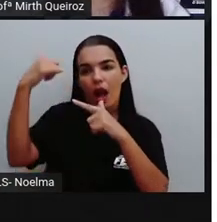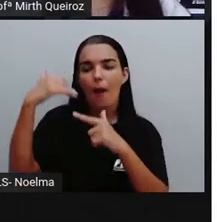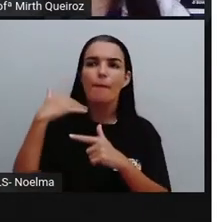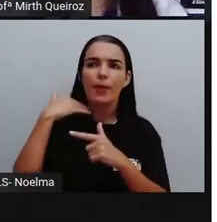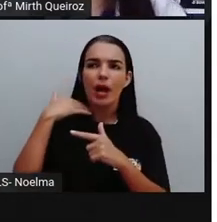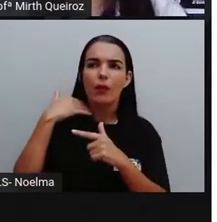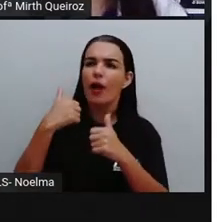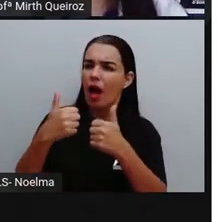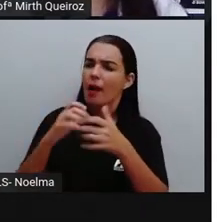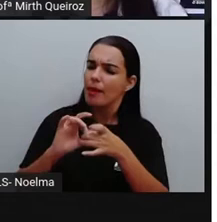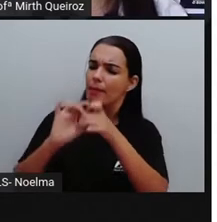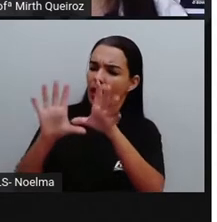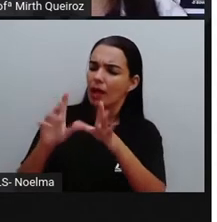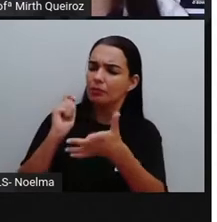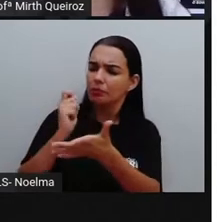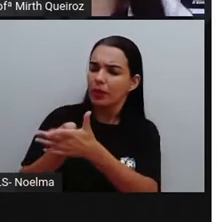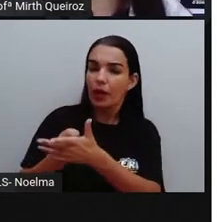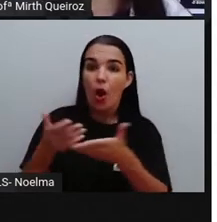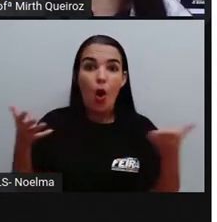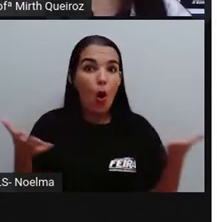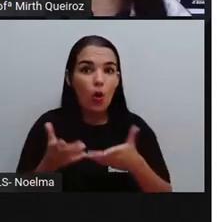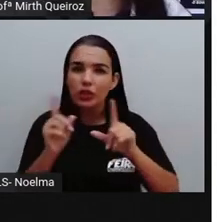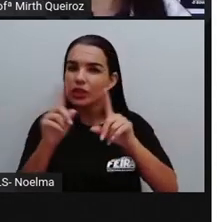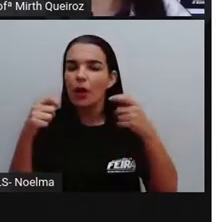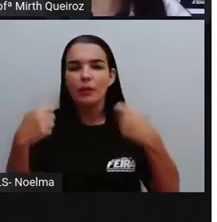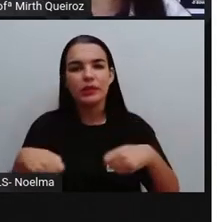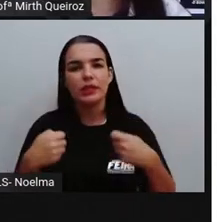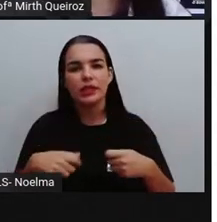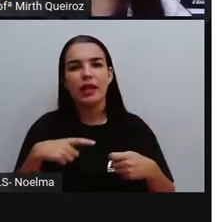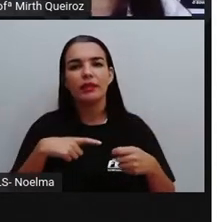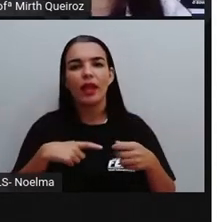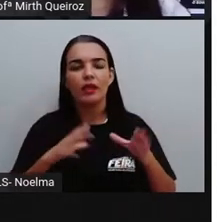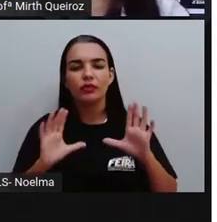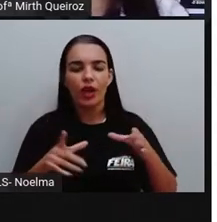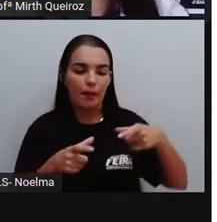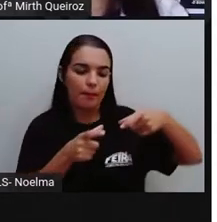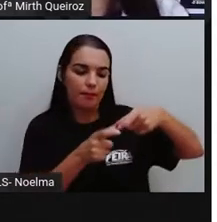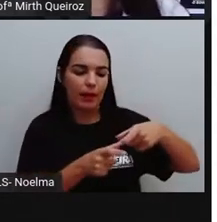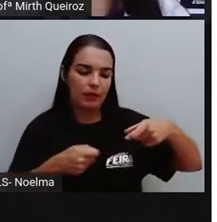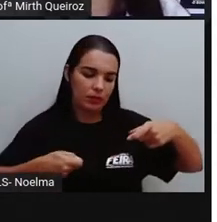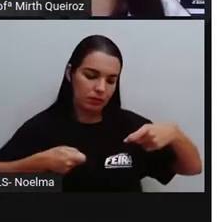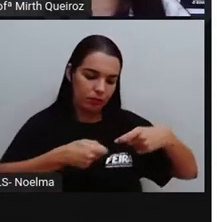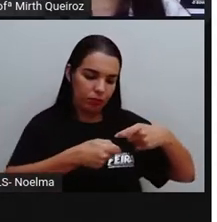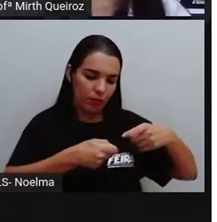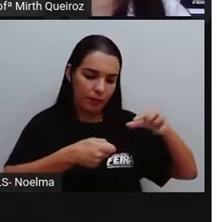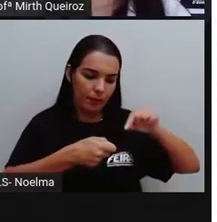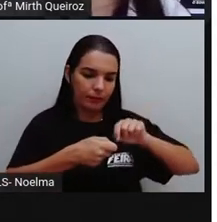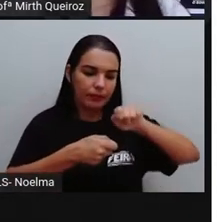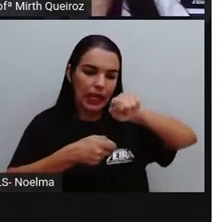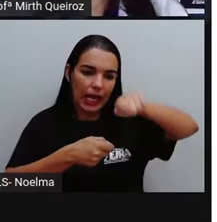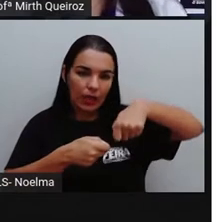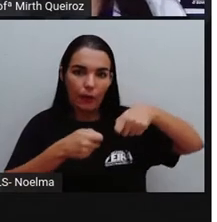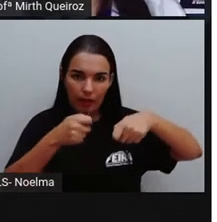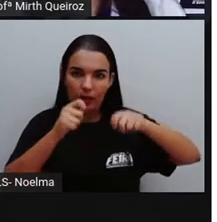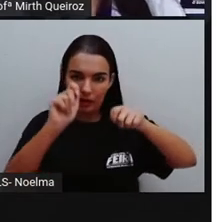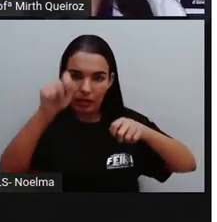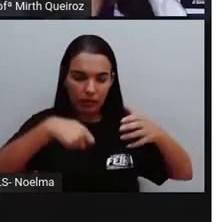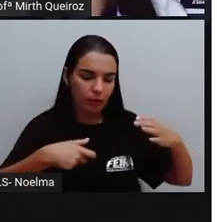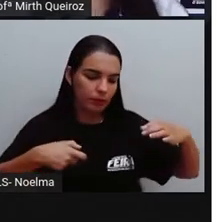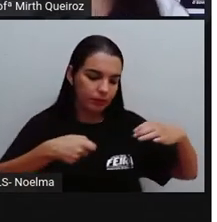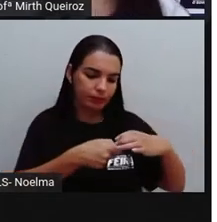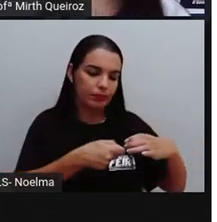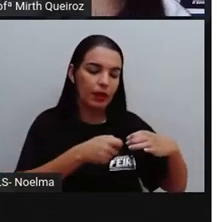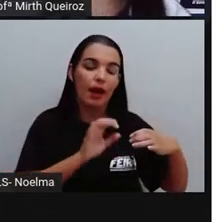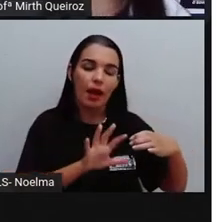Hoje não acontece dessa forma. Hoje a gente tem as maquininhas, né? Do cartão. Então, a pessoa pega o seu cartão,